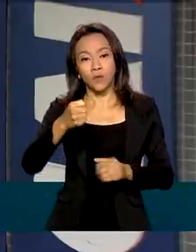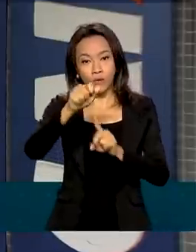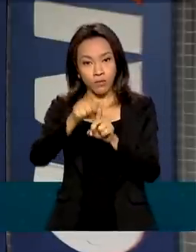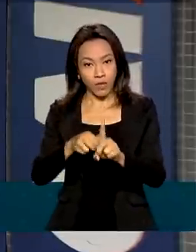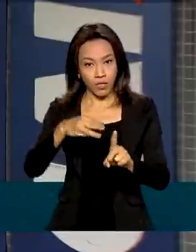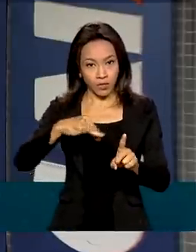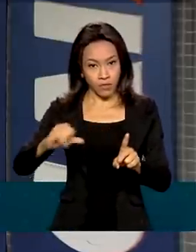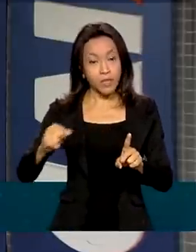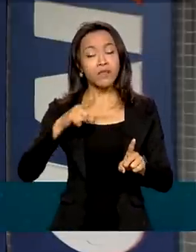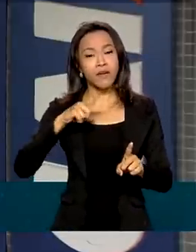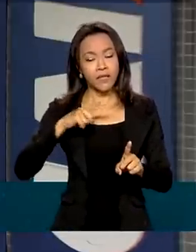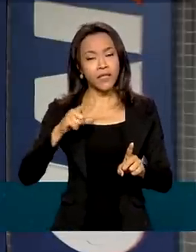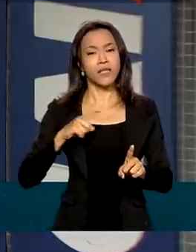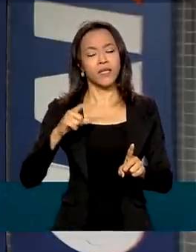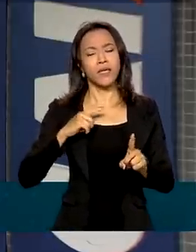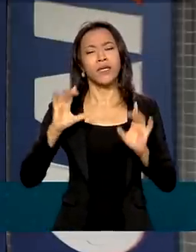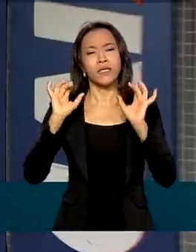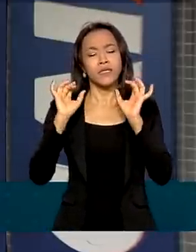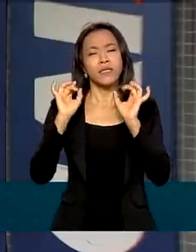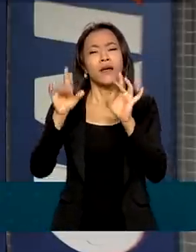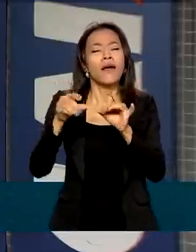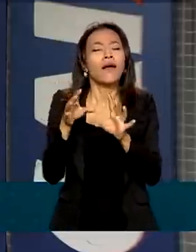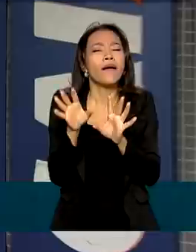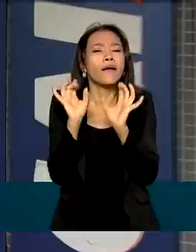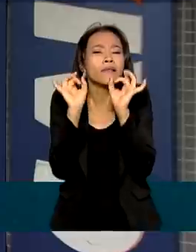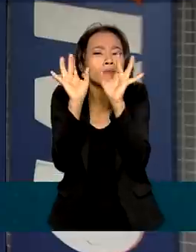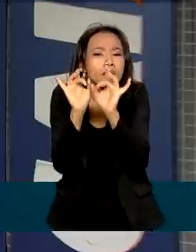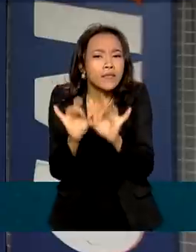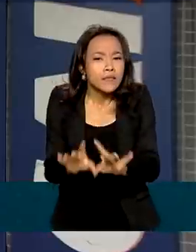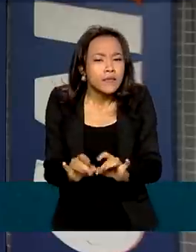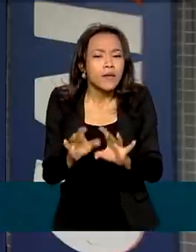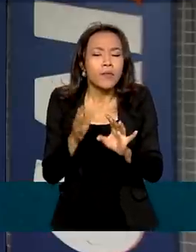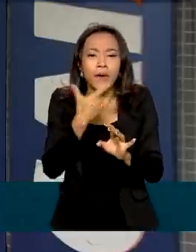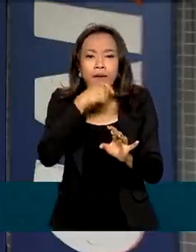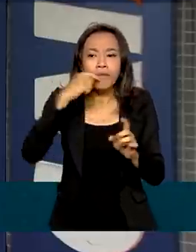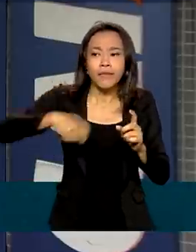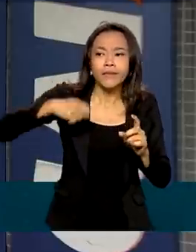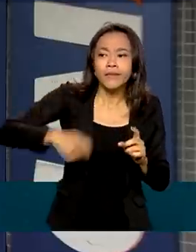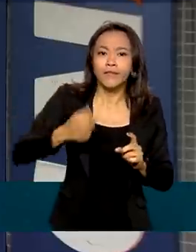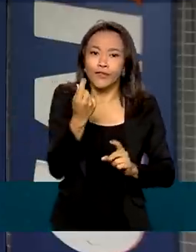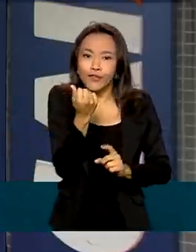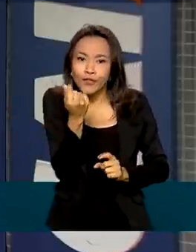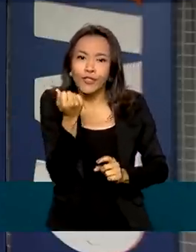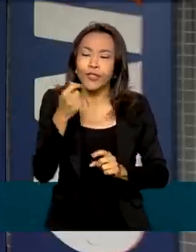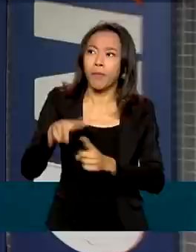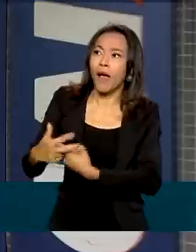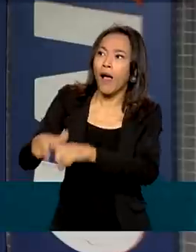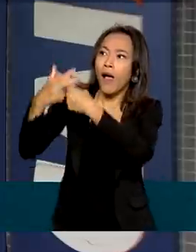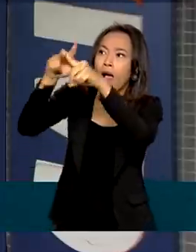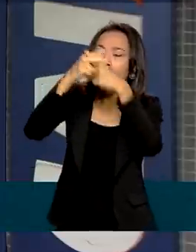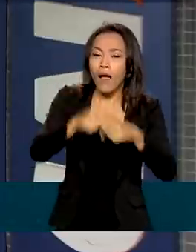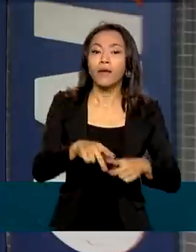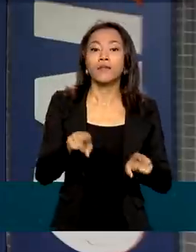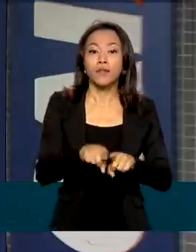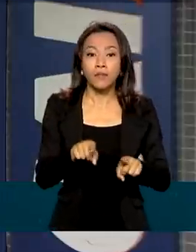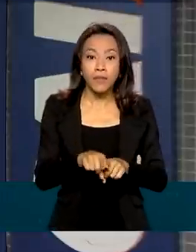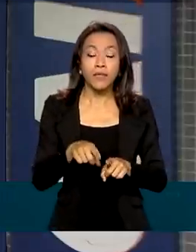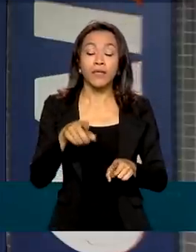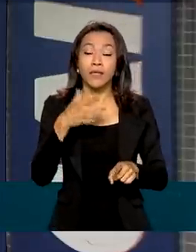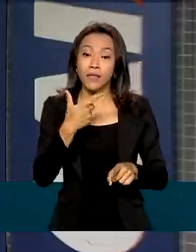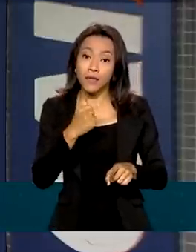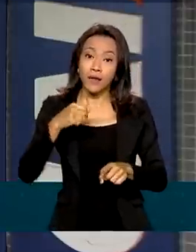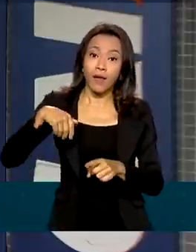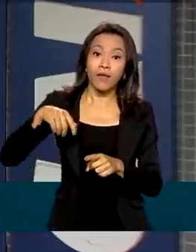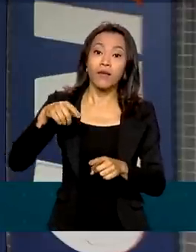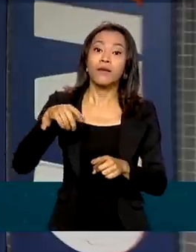oferecer condições especiais para quem precisa de dinheiro para a reforma e adaptação de imóveis próprios destinados